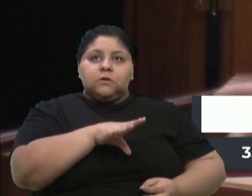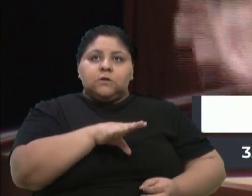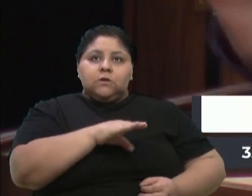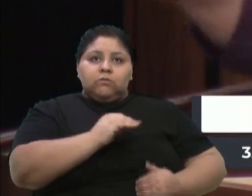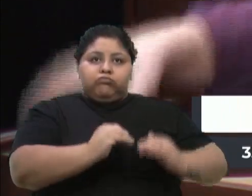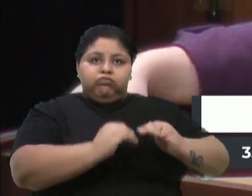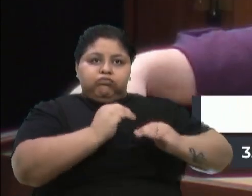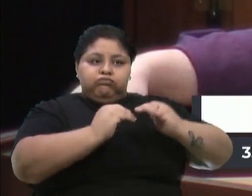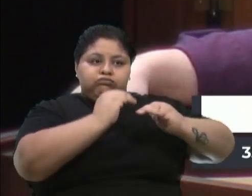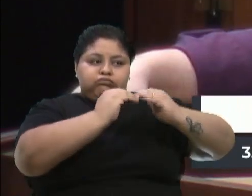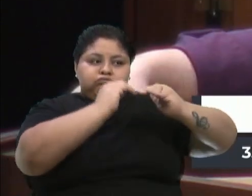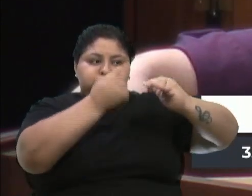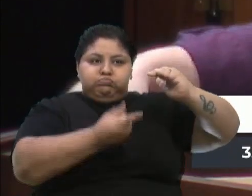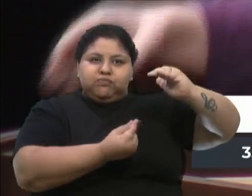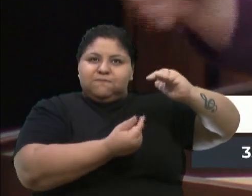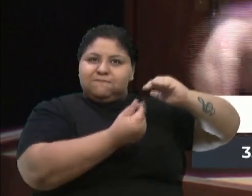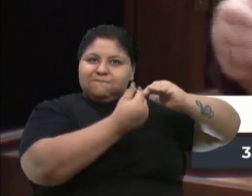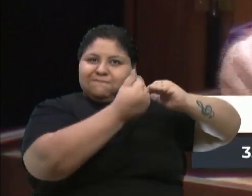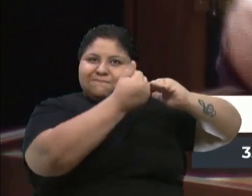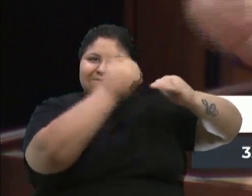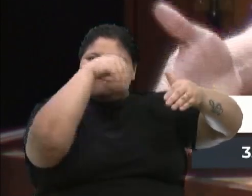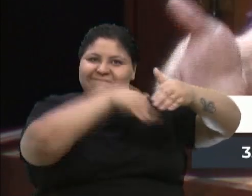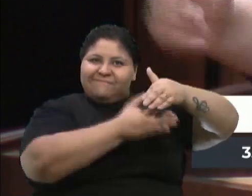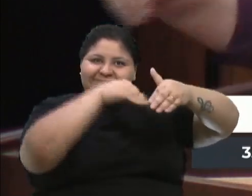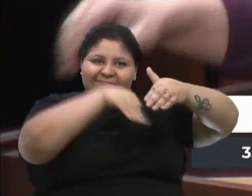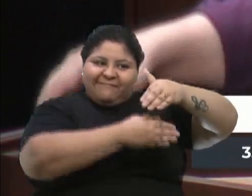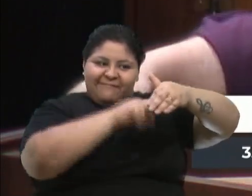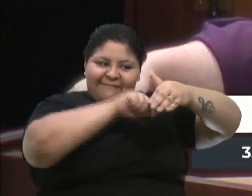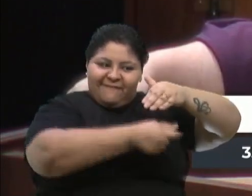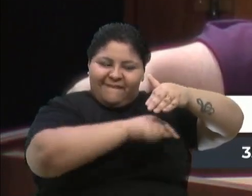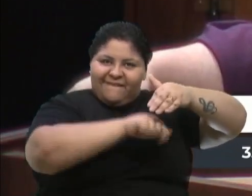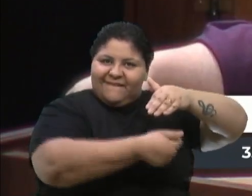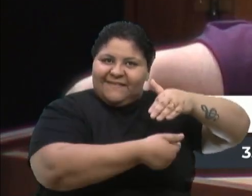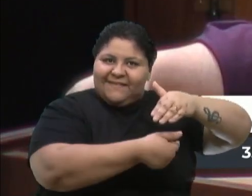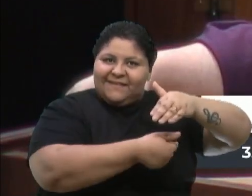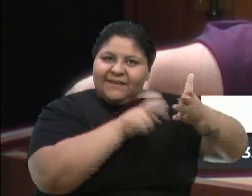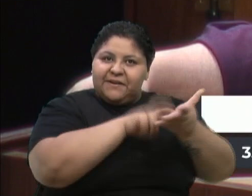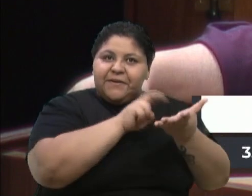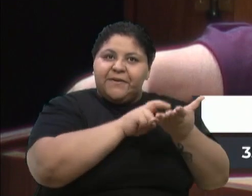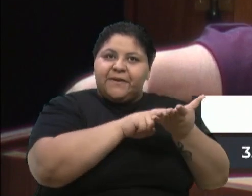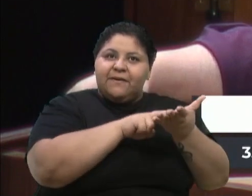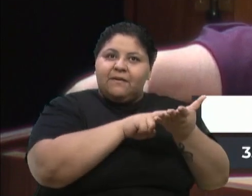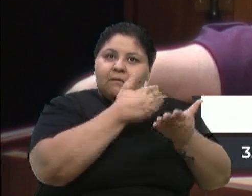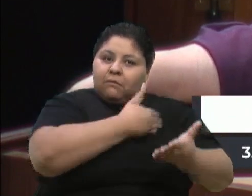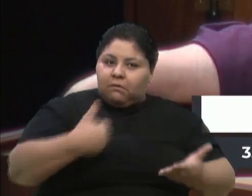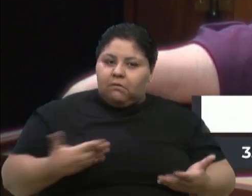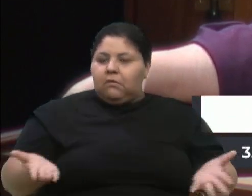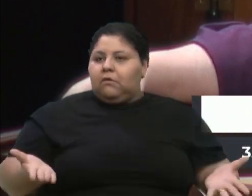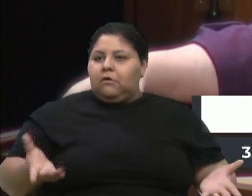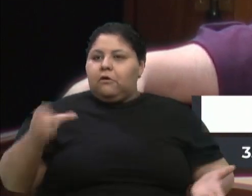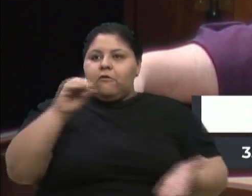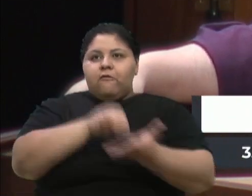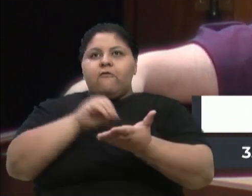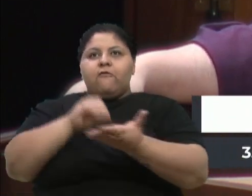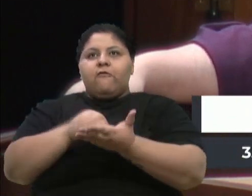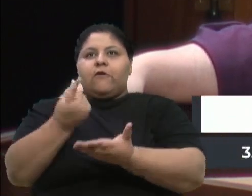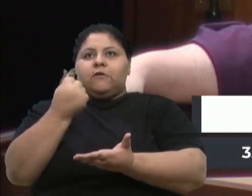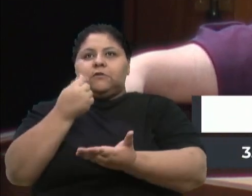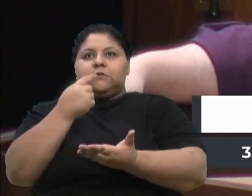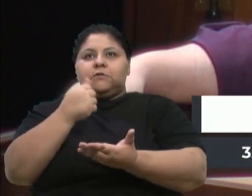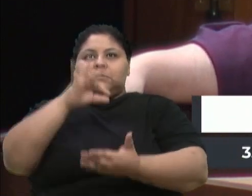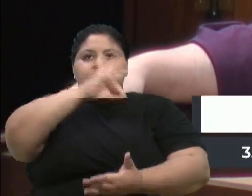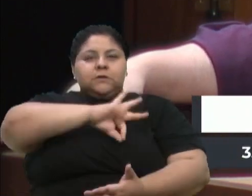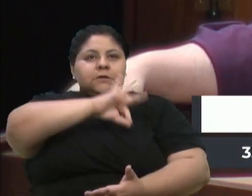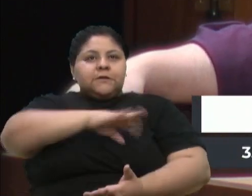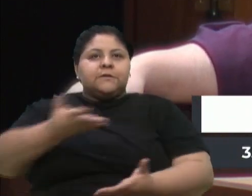ele vai ser valorizado? Não tem nem dinheiro para pagar ele, que está ali. Então, é difícil. Agora não vou conseguir dar parte